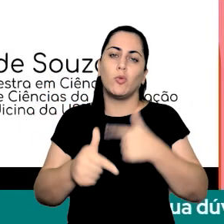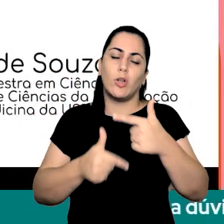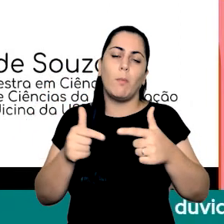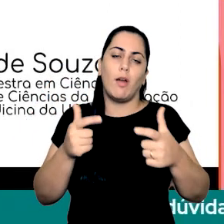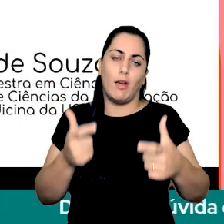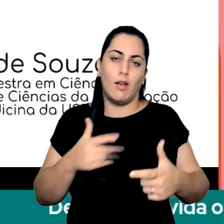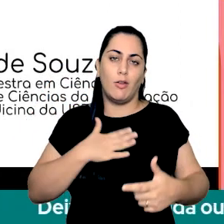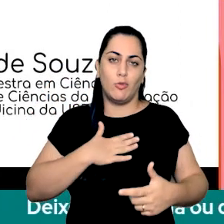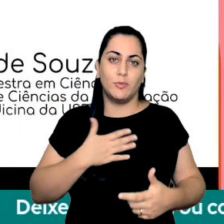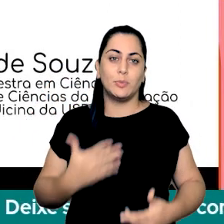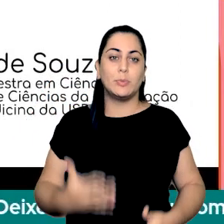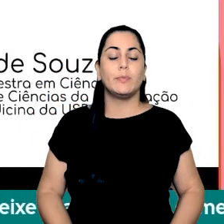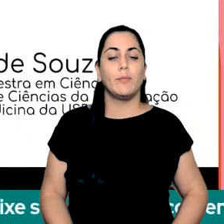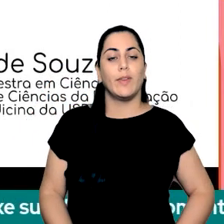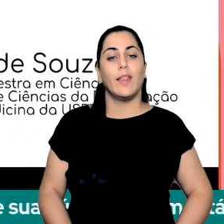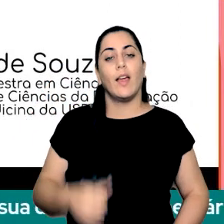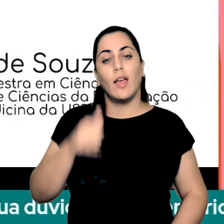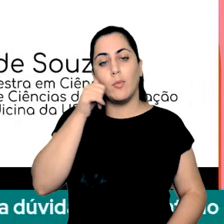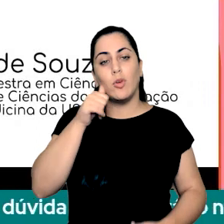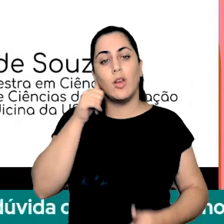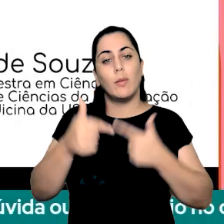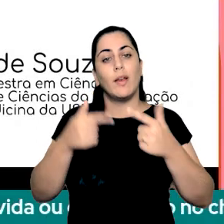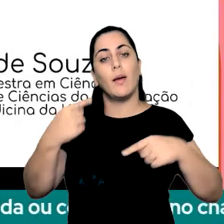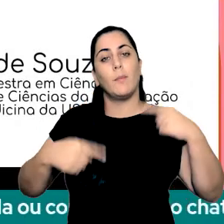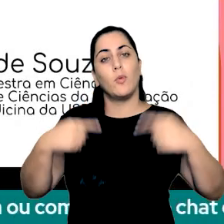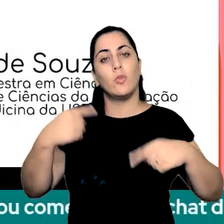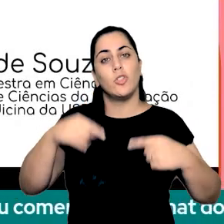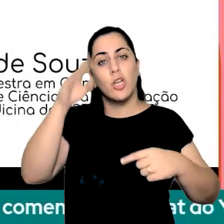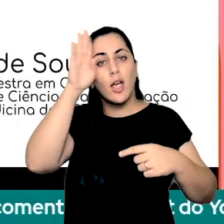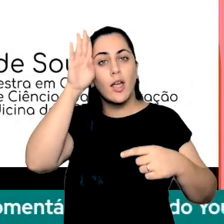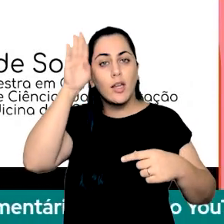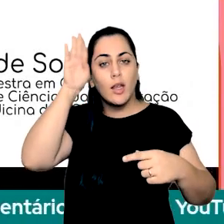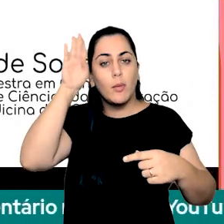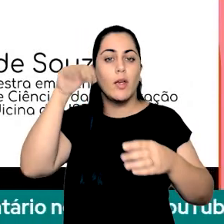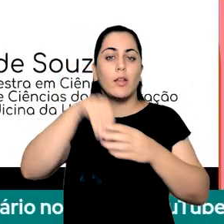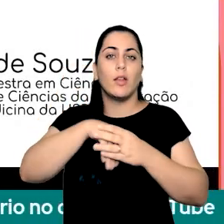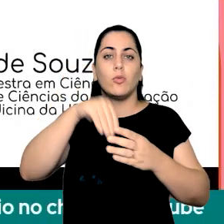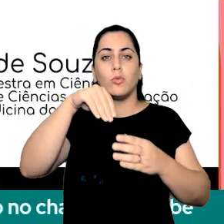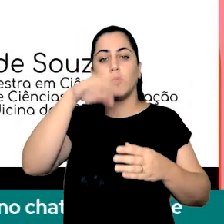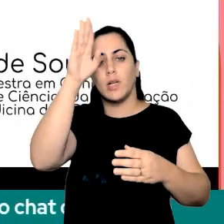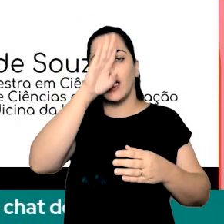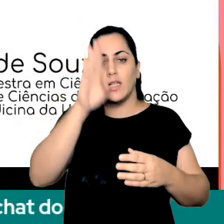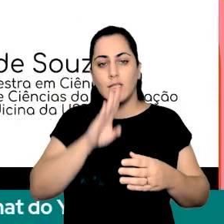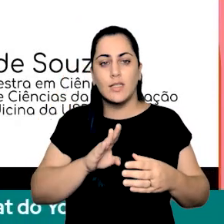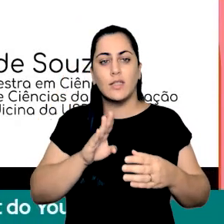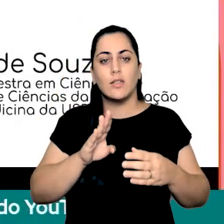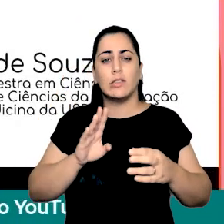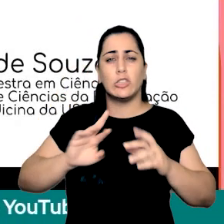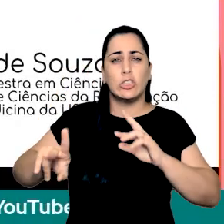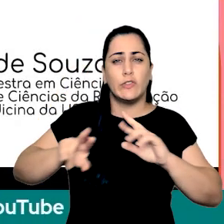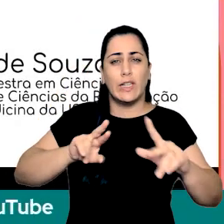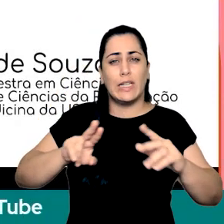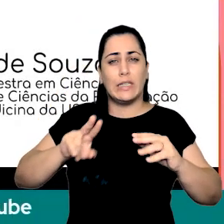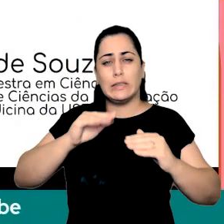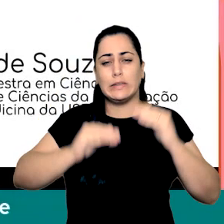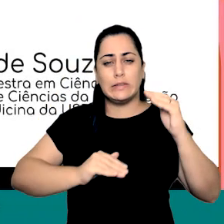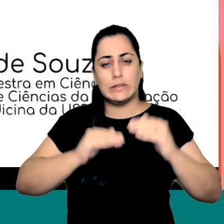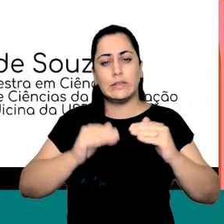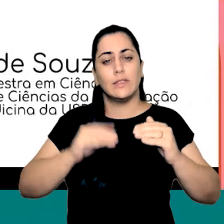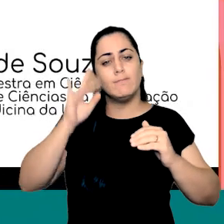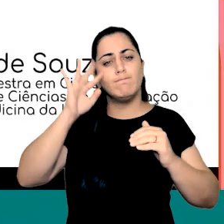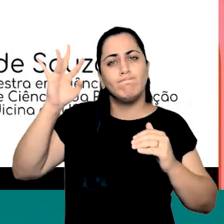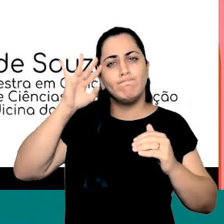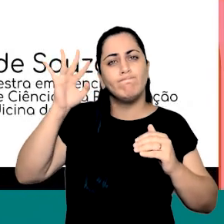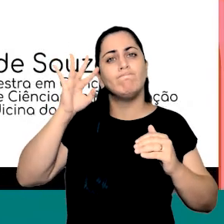dos espaços, então as mulheres e a atuação na política acadêmica no Brasil, disparidades, reflexões e revoluções,